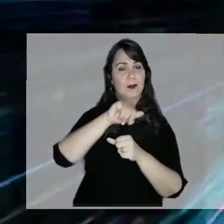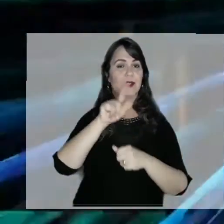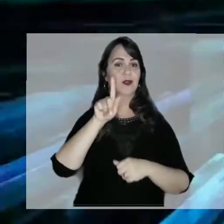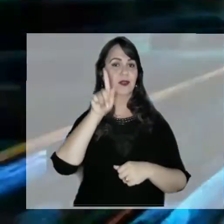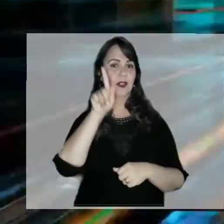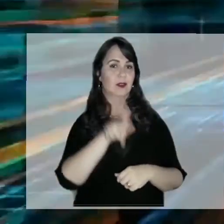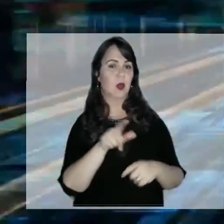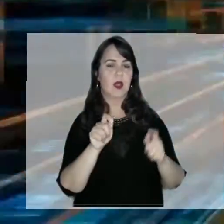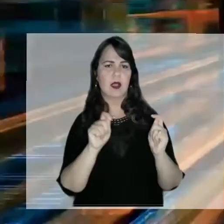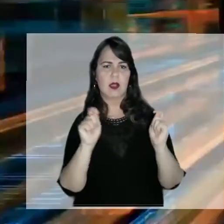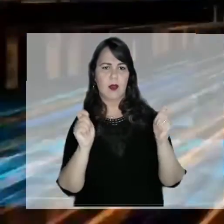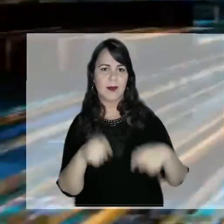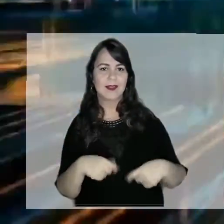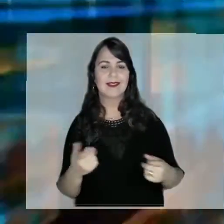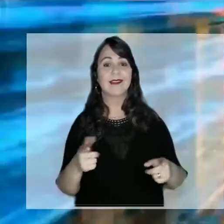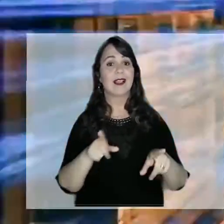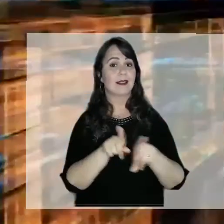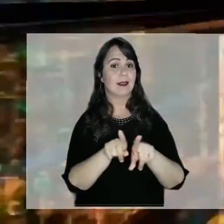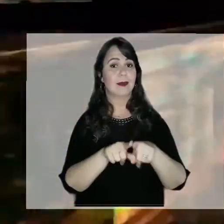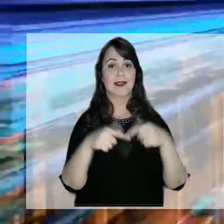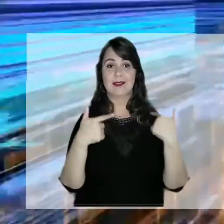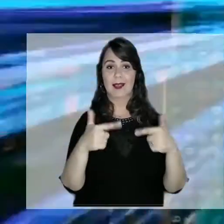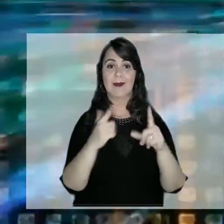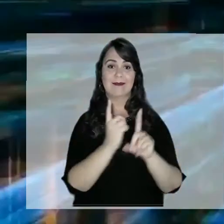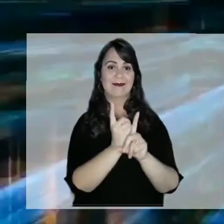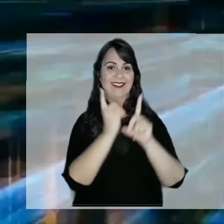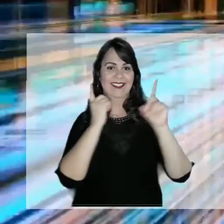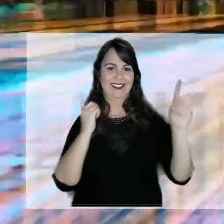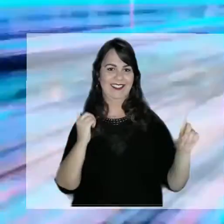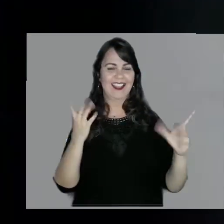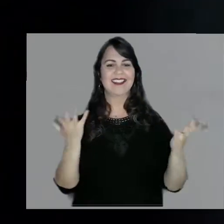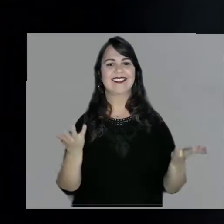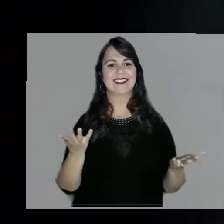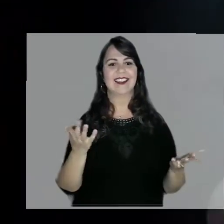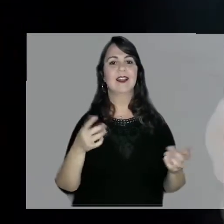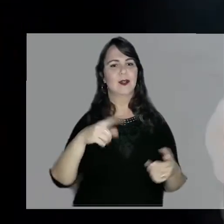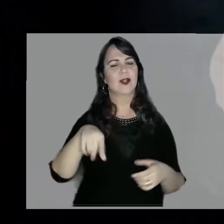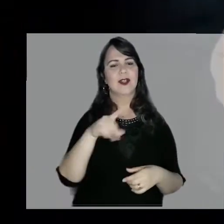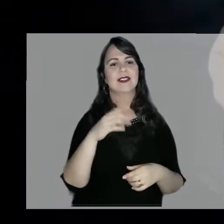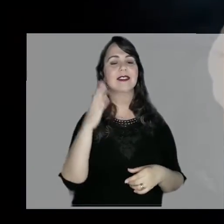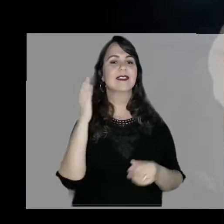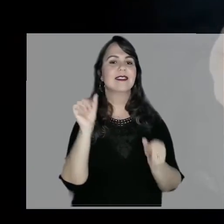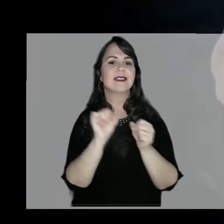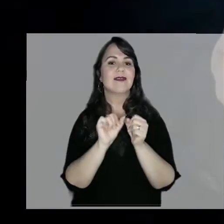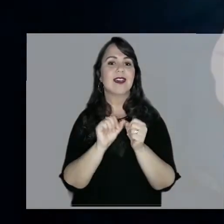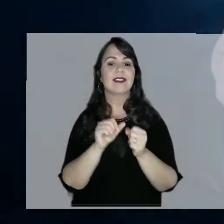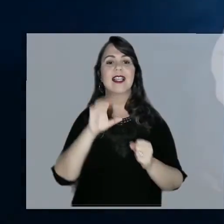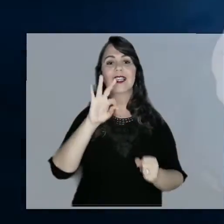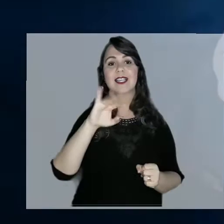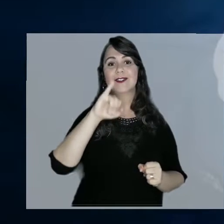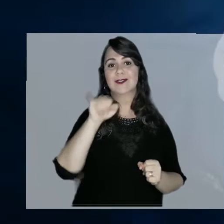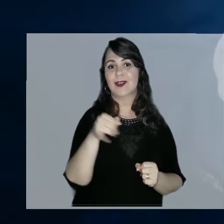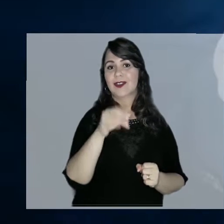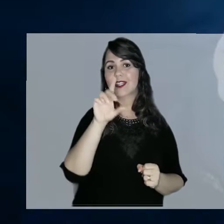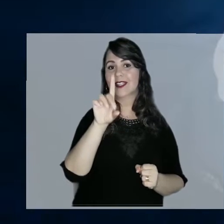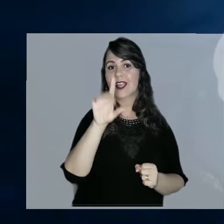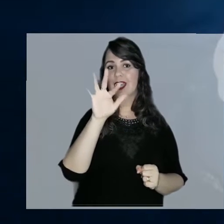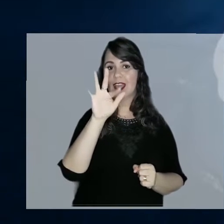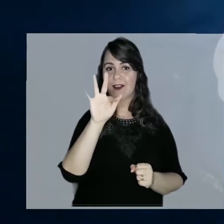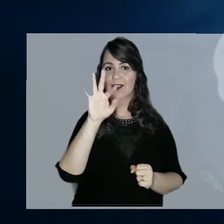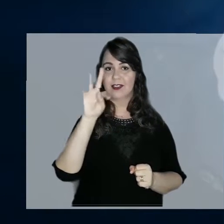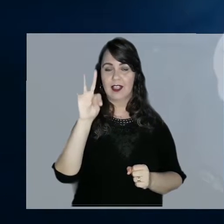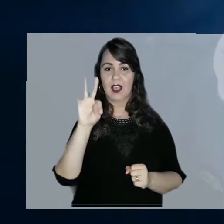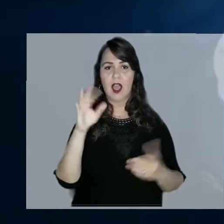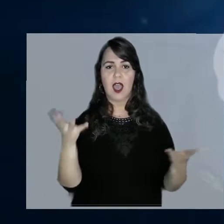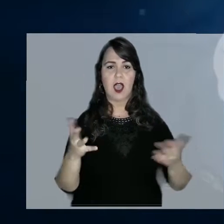modelo de gestão por competências e de trabalho remoto. Com esse modelo, o TJDFT, em vez de